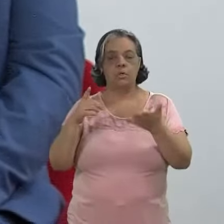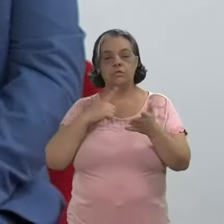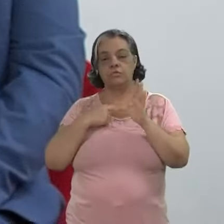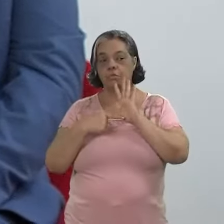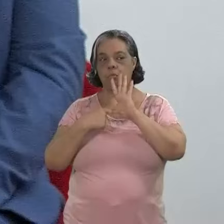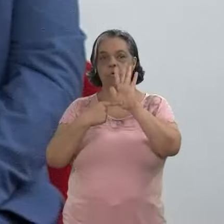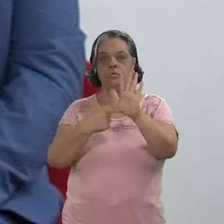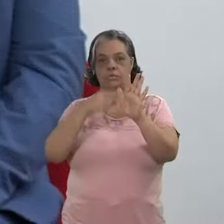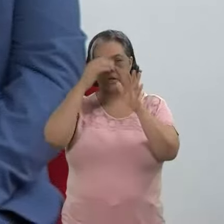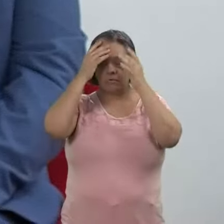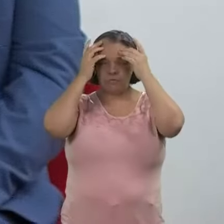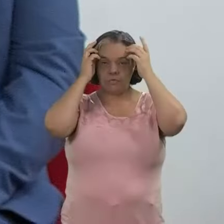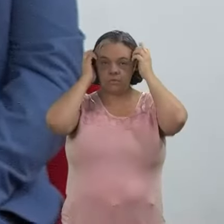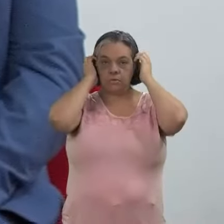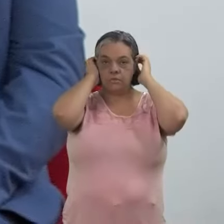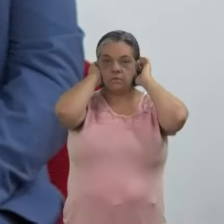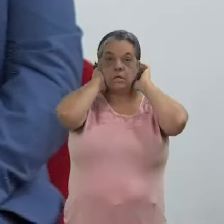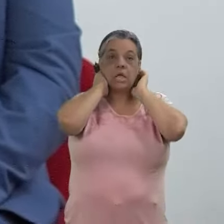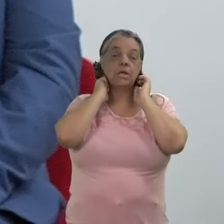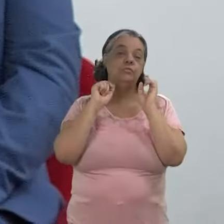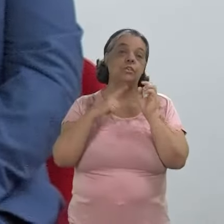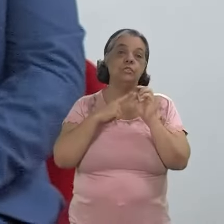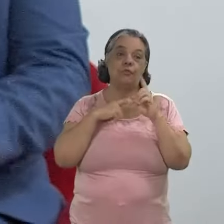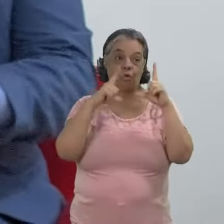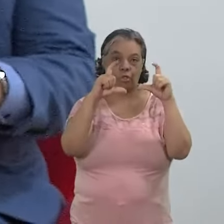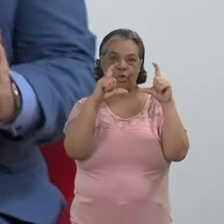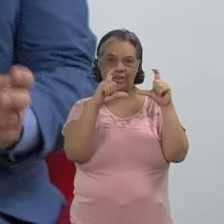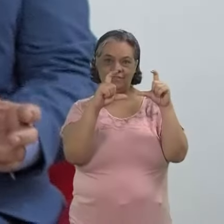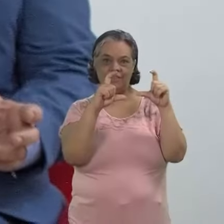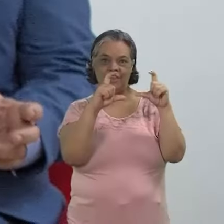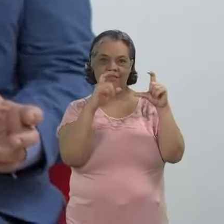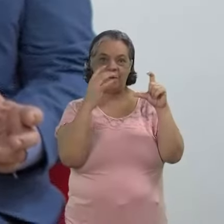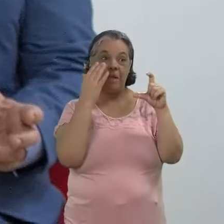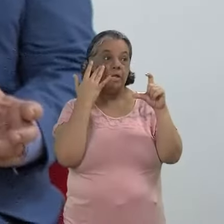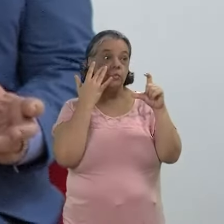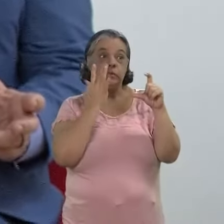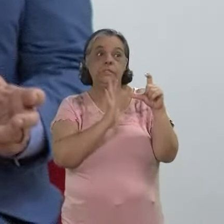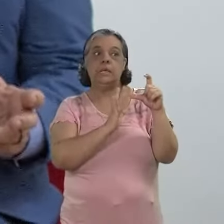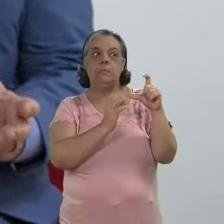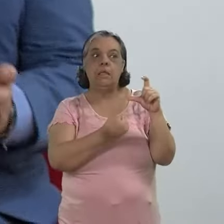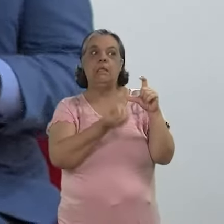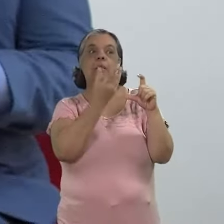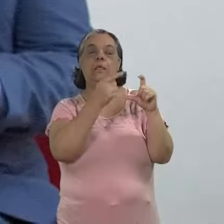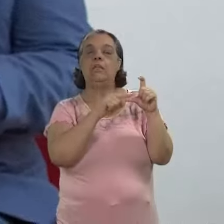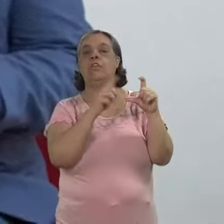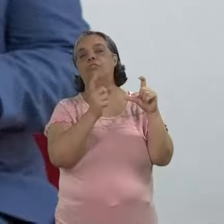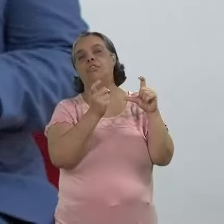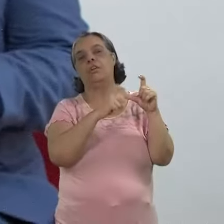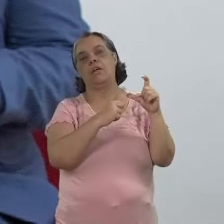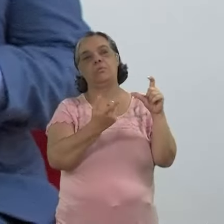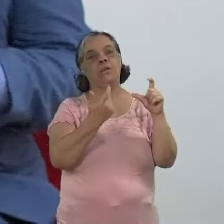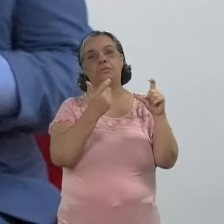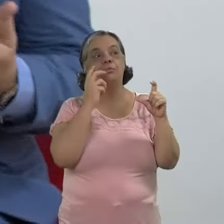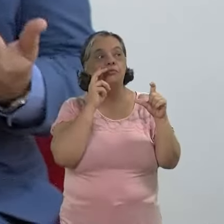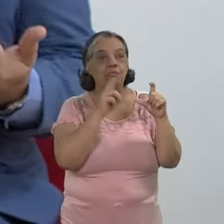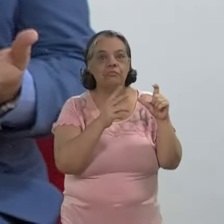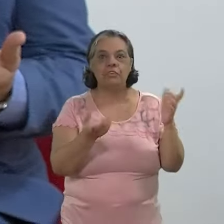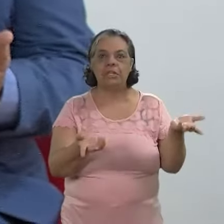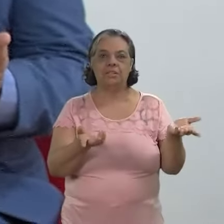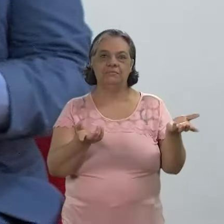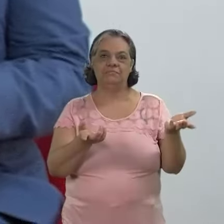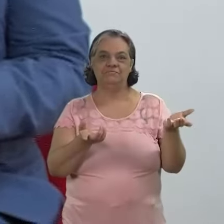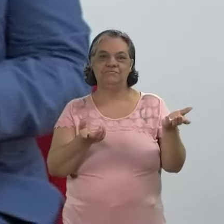né? Quando a gente revelava. Você colocou uma coisa muito interessante, quer dizer, a gente fotografava, mas a gente não sabia o que vinha, porque não tinha